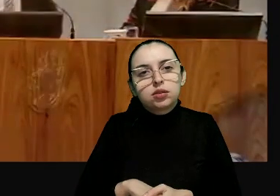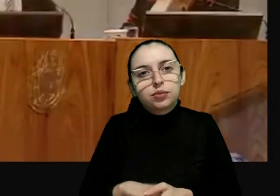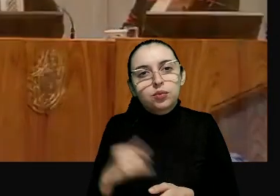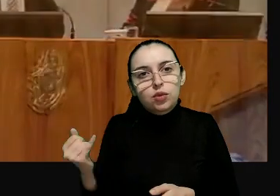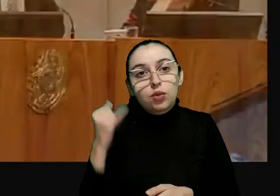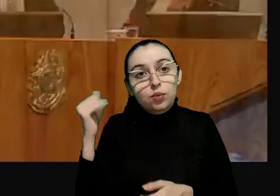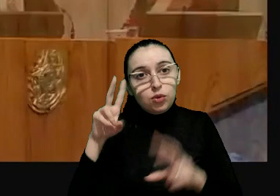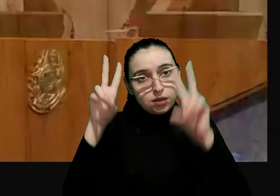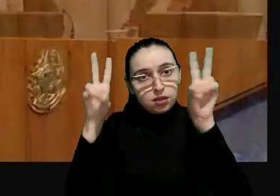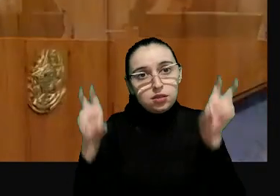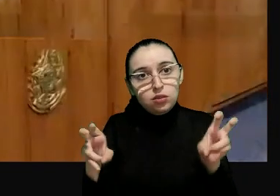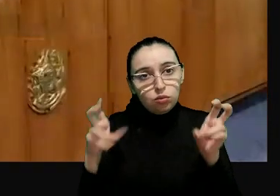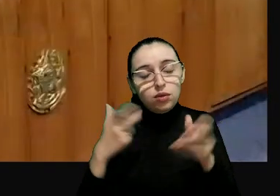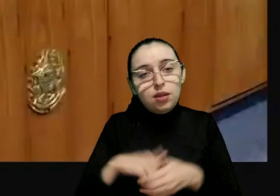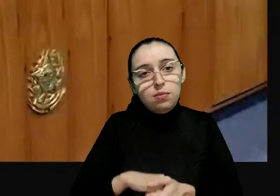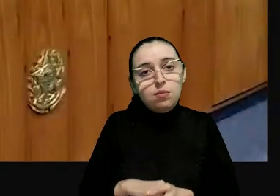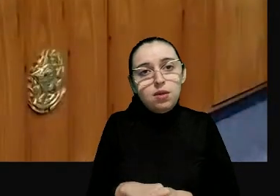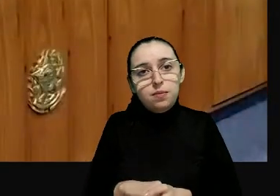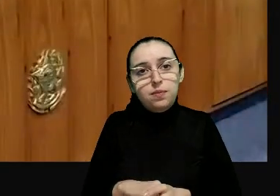importância desse tema,